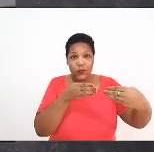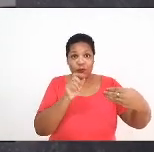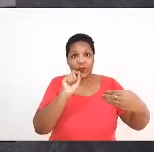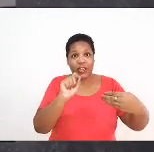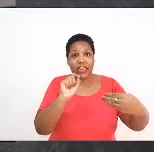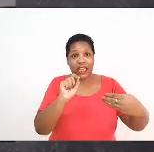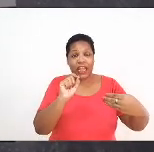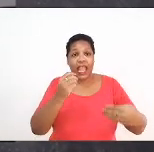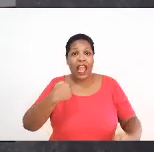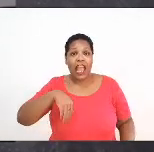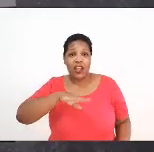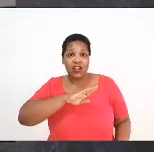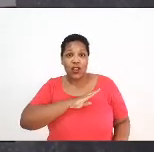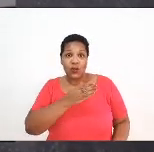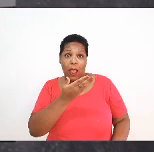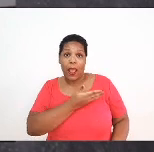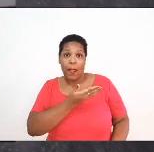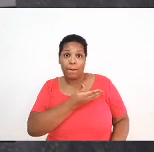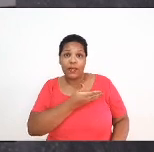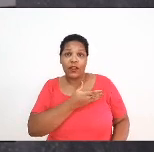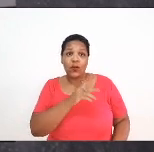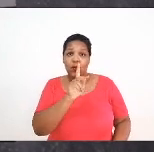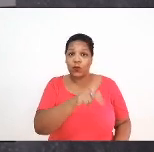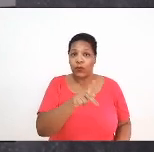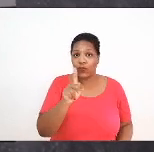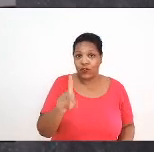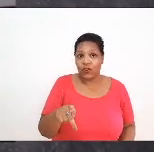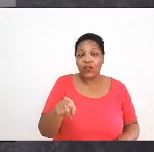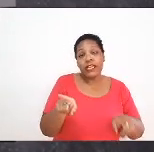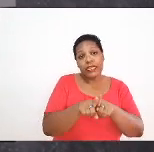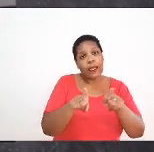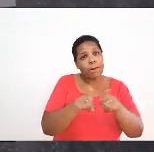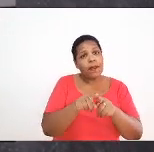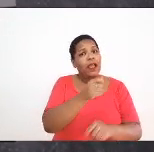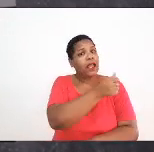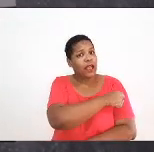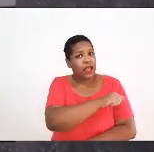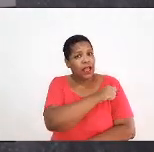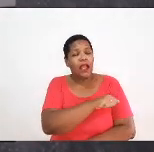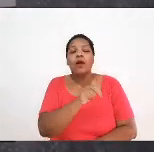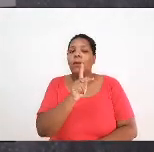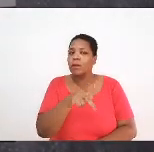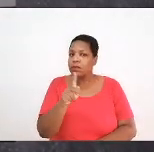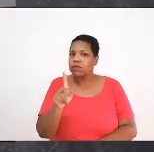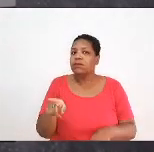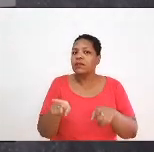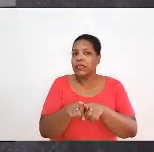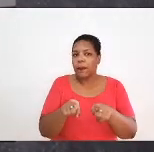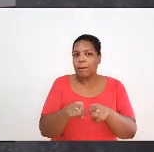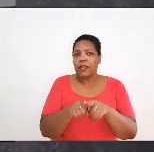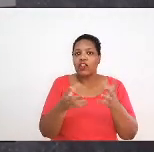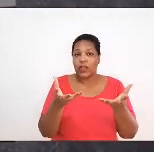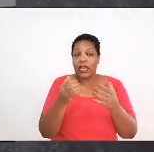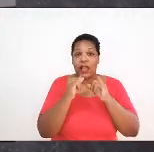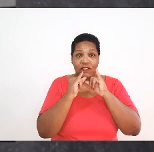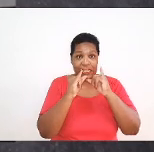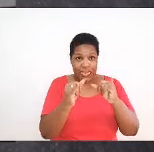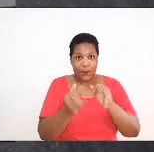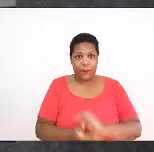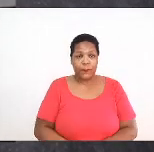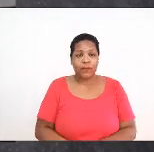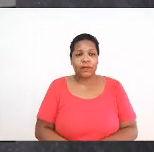colegas docentes e aos estudantes e aos estudantes, estudantes. Nós somos absolutamente